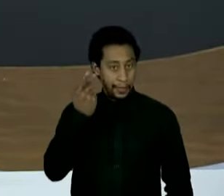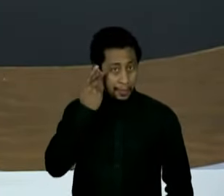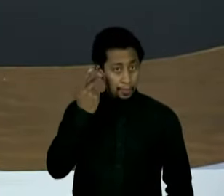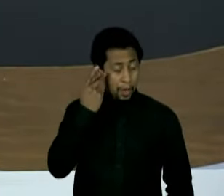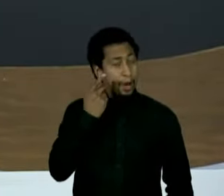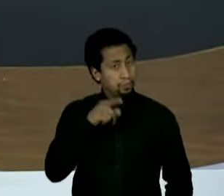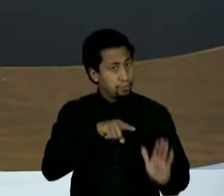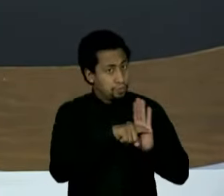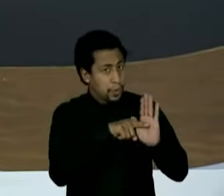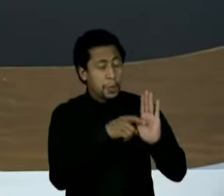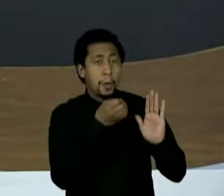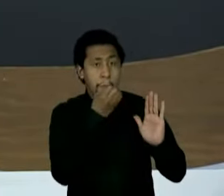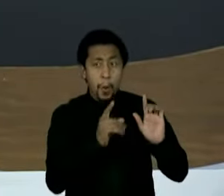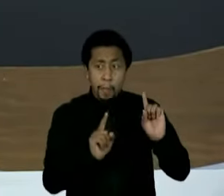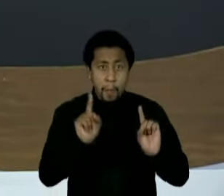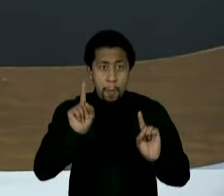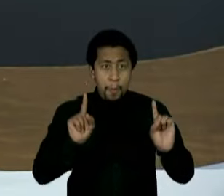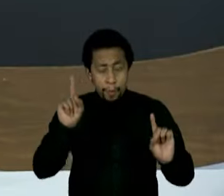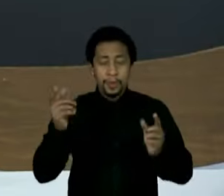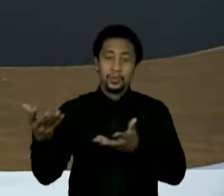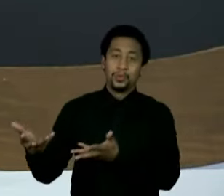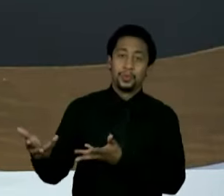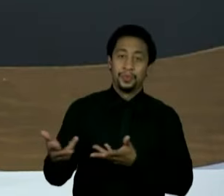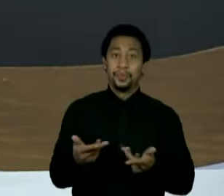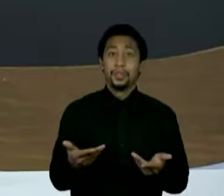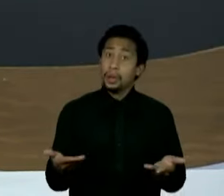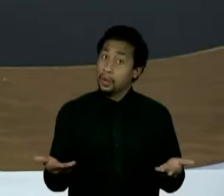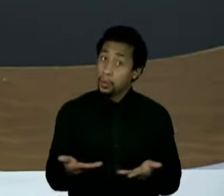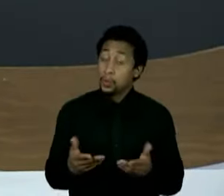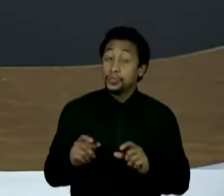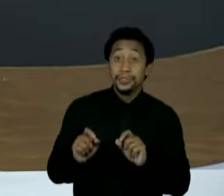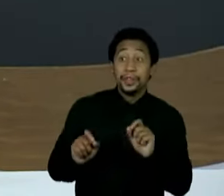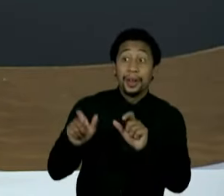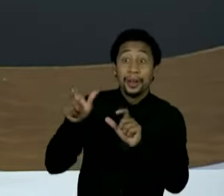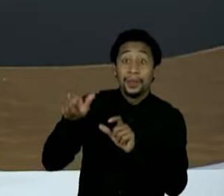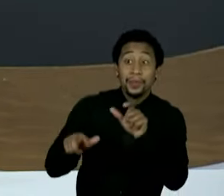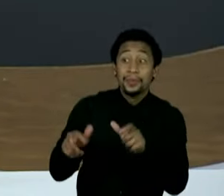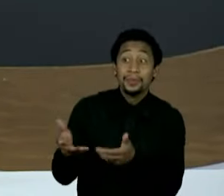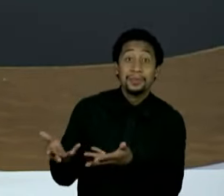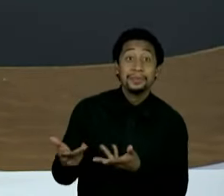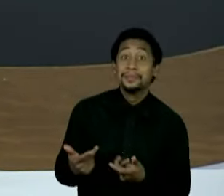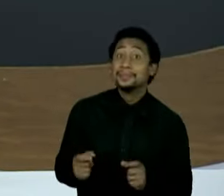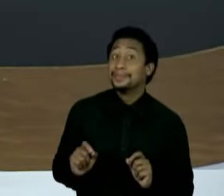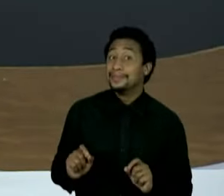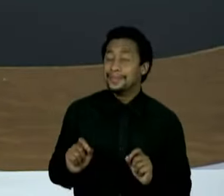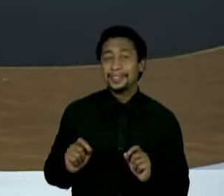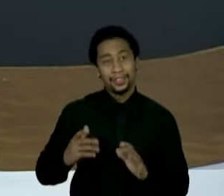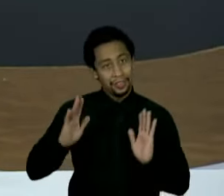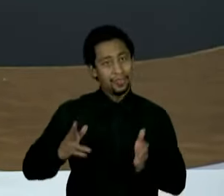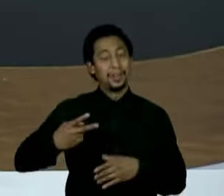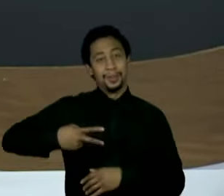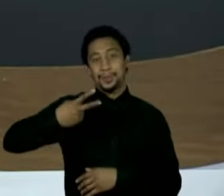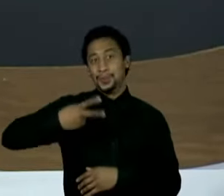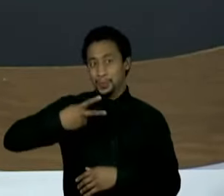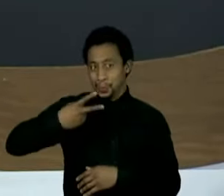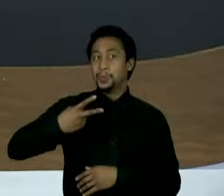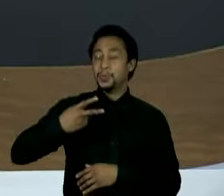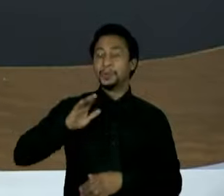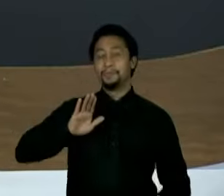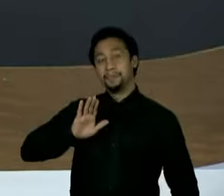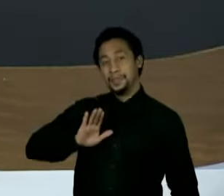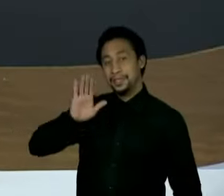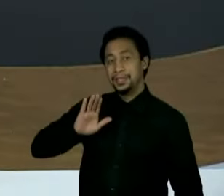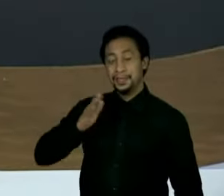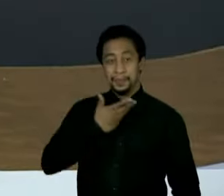pesquisas eleitorais. O nosso convidado desta noite disputa pela segunda vez o Palácio dos Bandeirantes, que